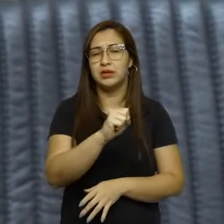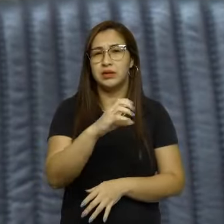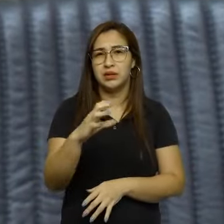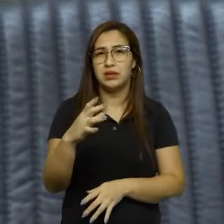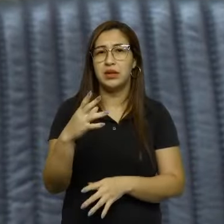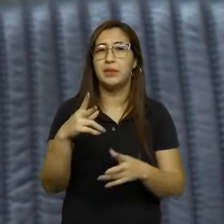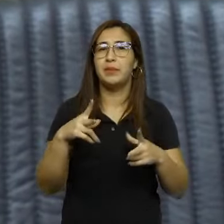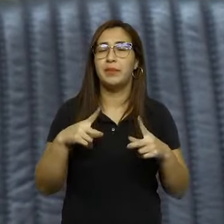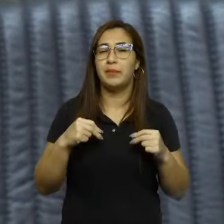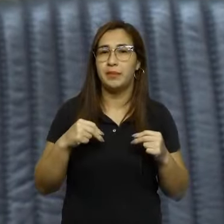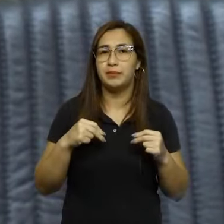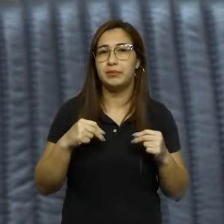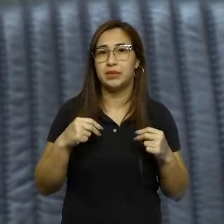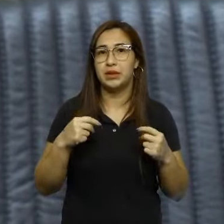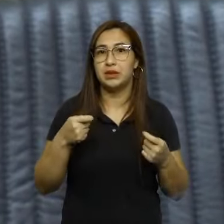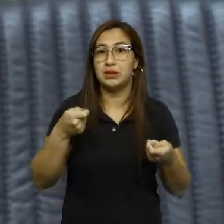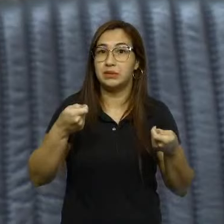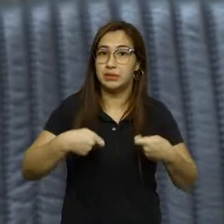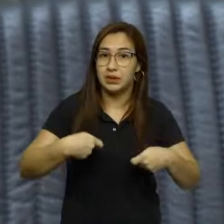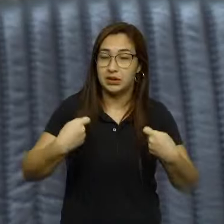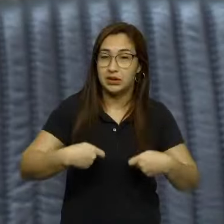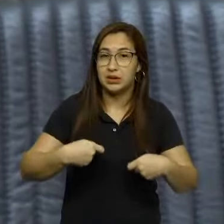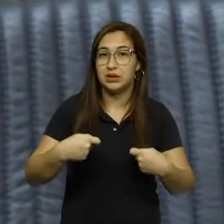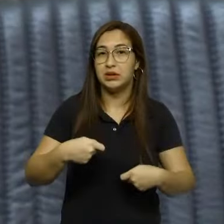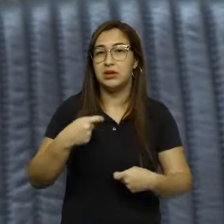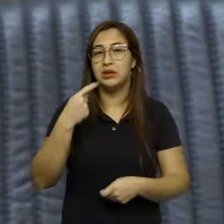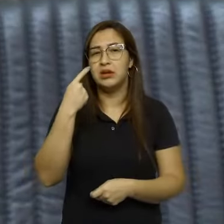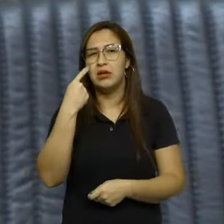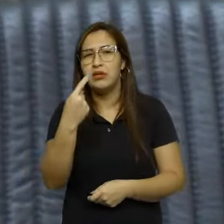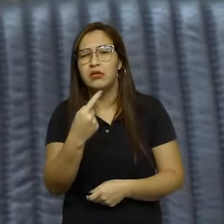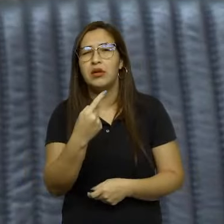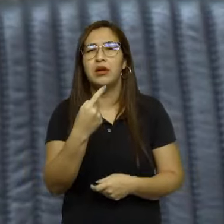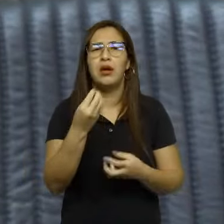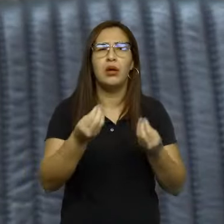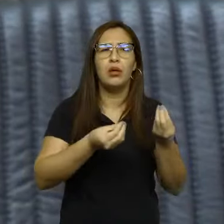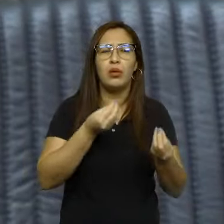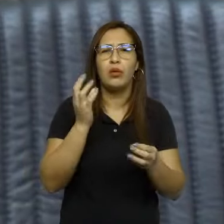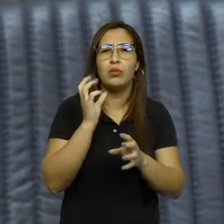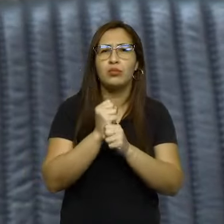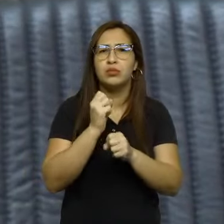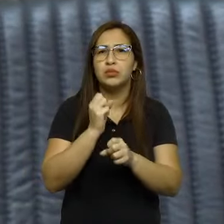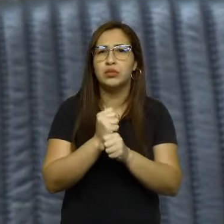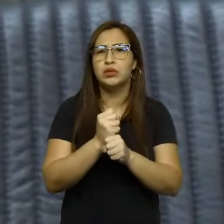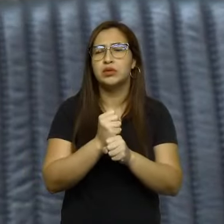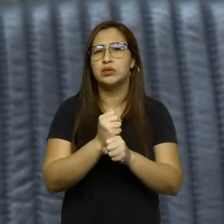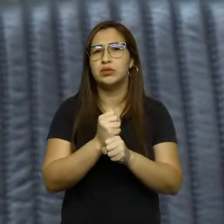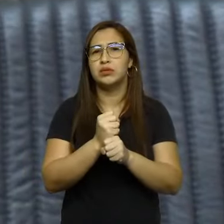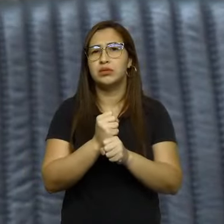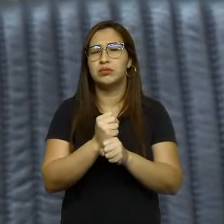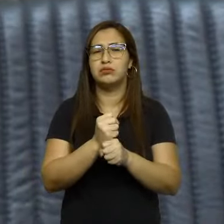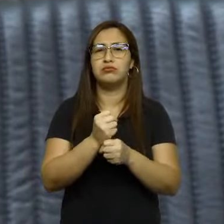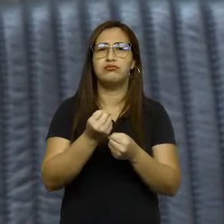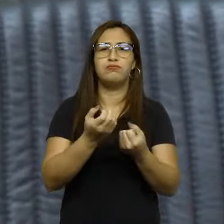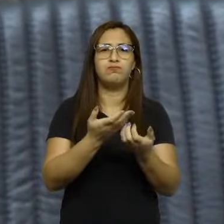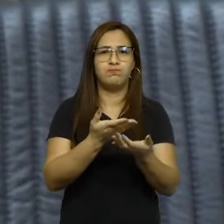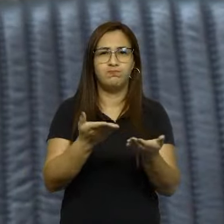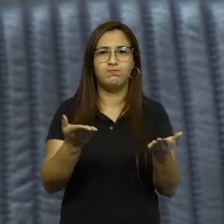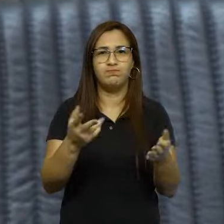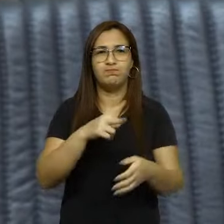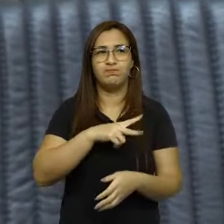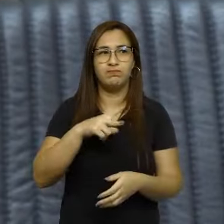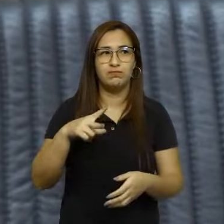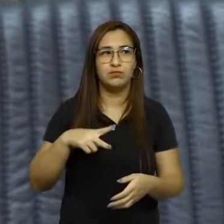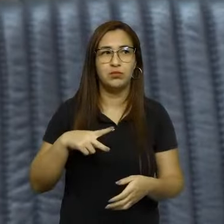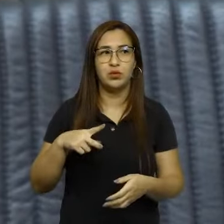merece e deve acompanhar todas as compras públicas realizadas por órgãos, fundos, entidades, bem como realizar